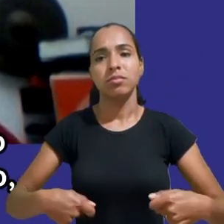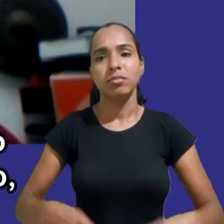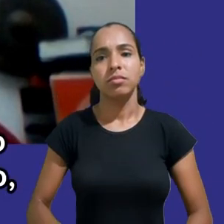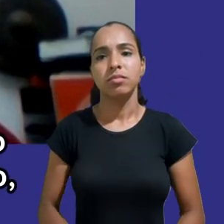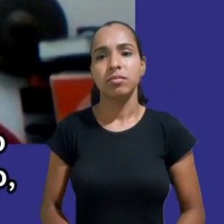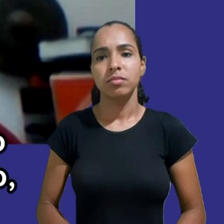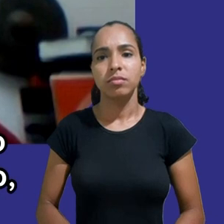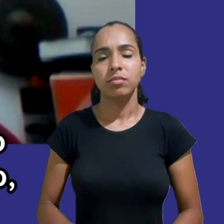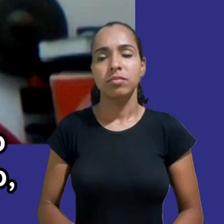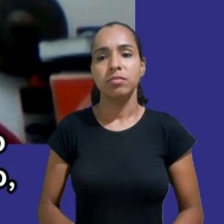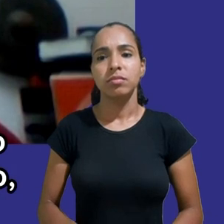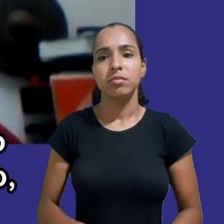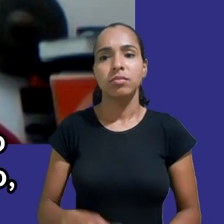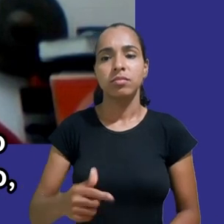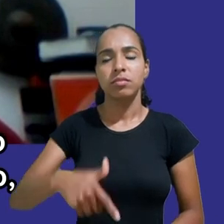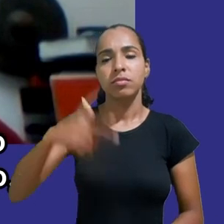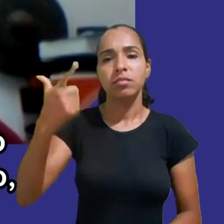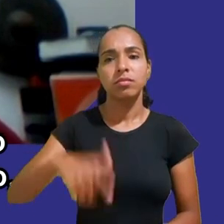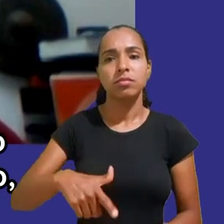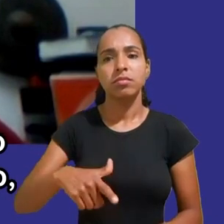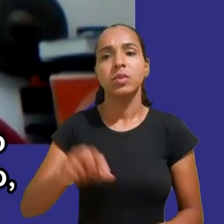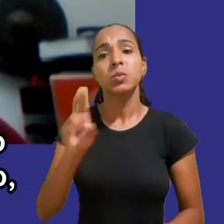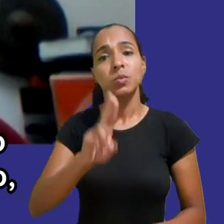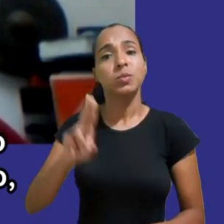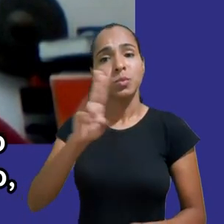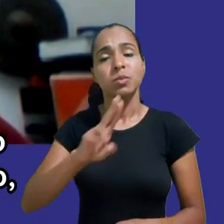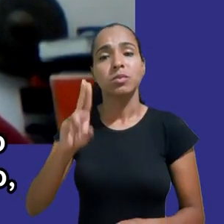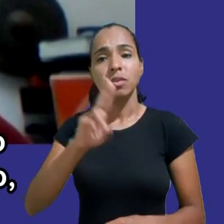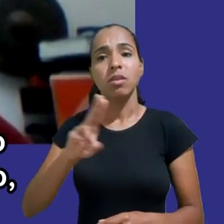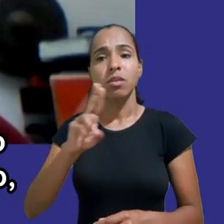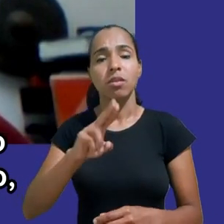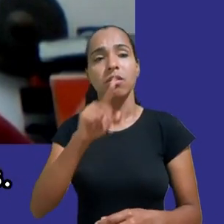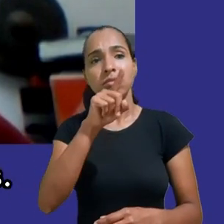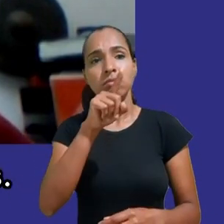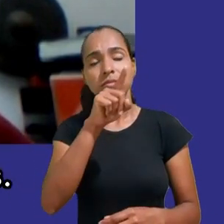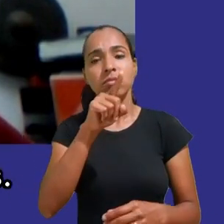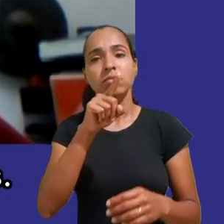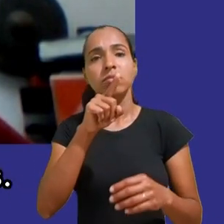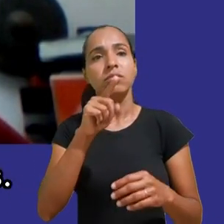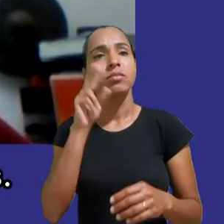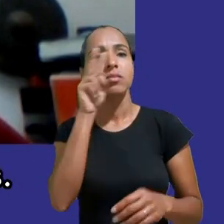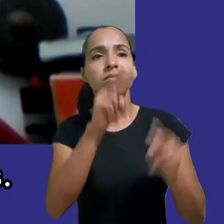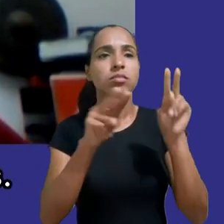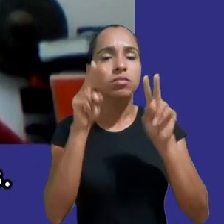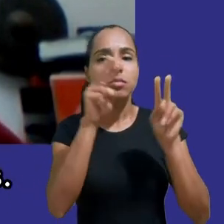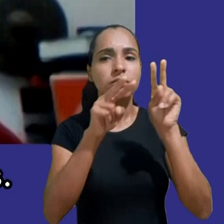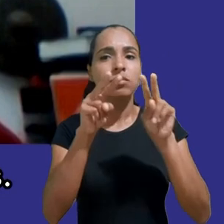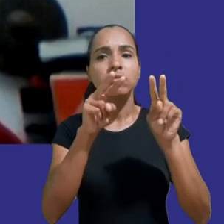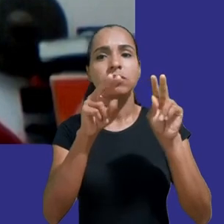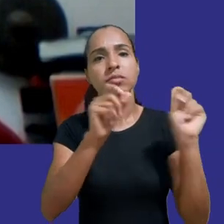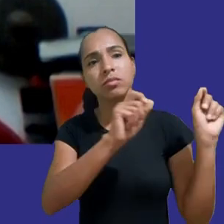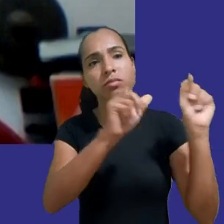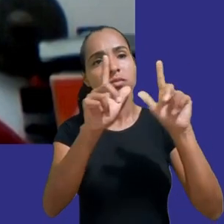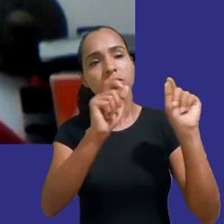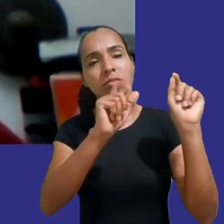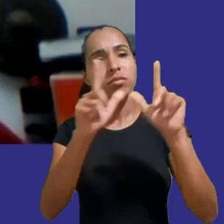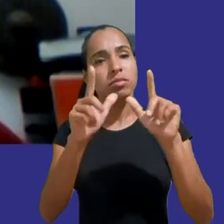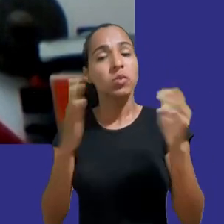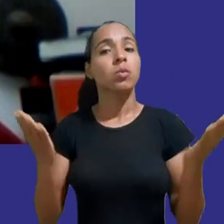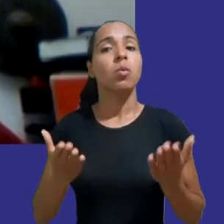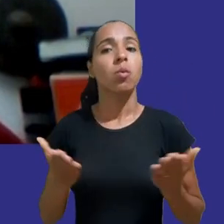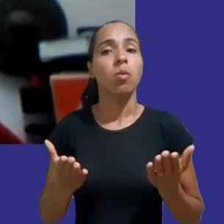publicidade contextual que direciona conteúdos de acordo com o que é consumido no momento em vez do histórico de